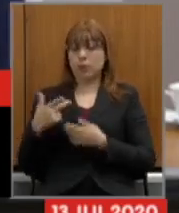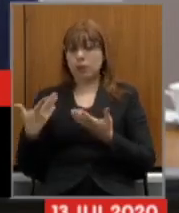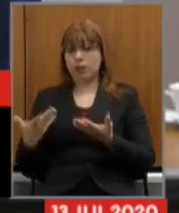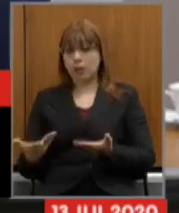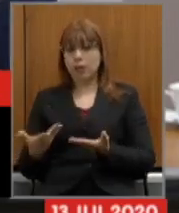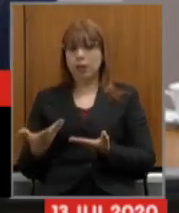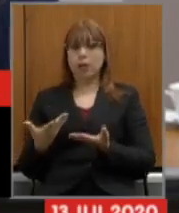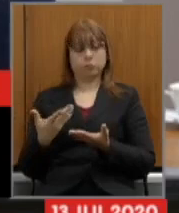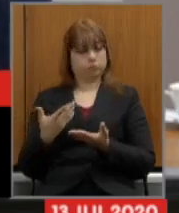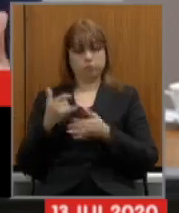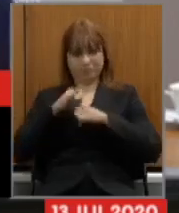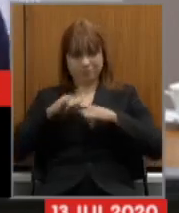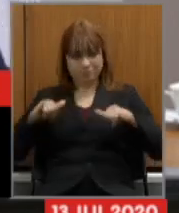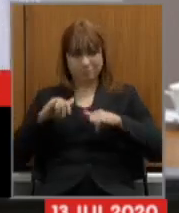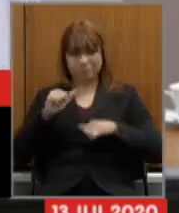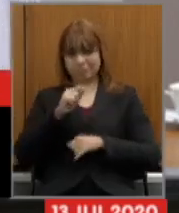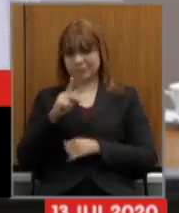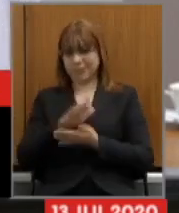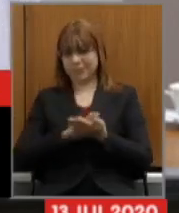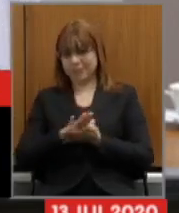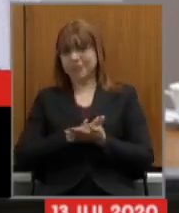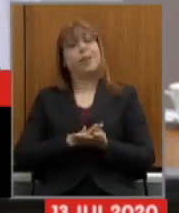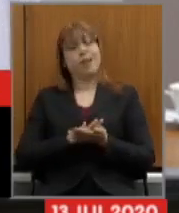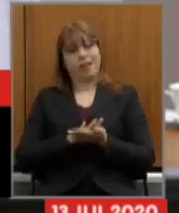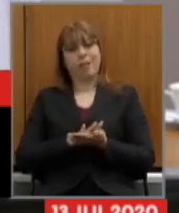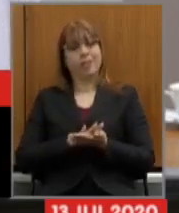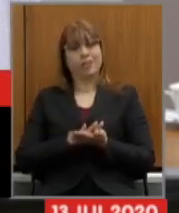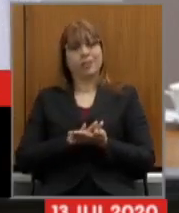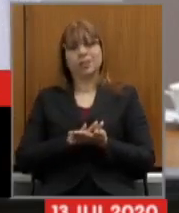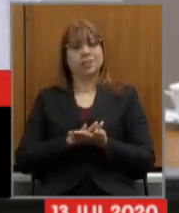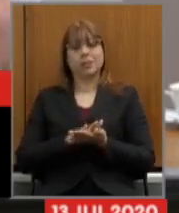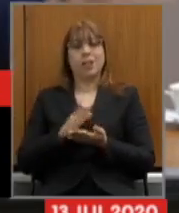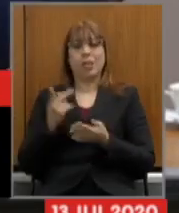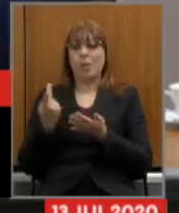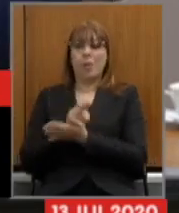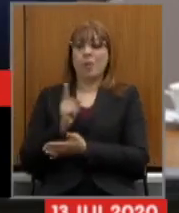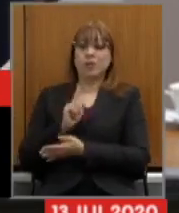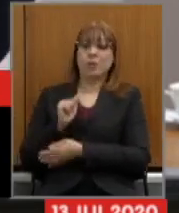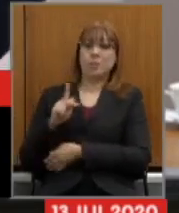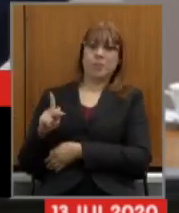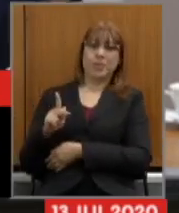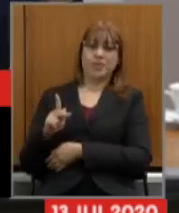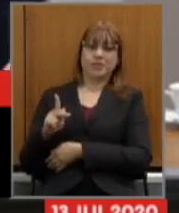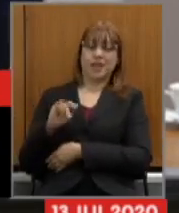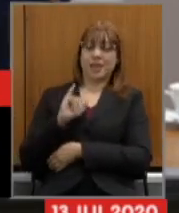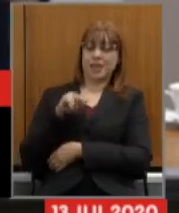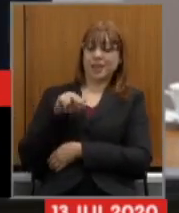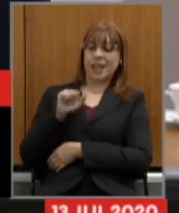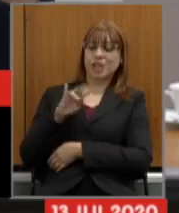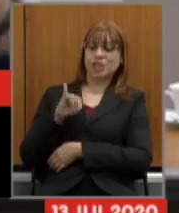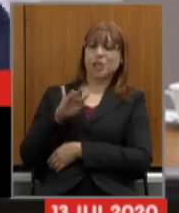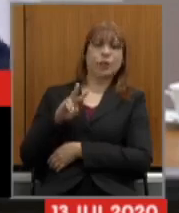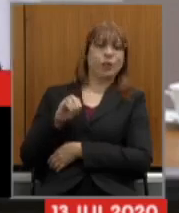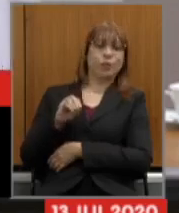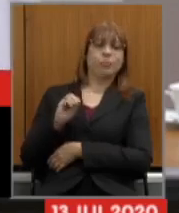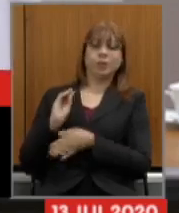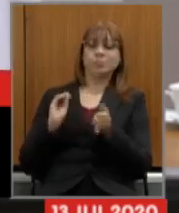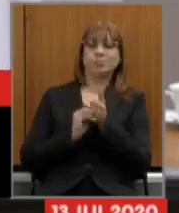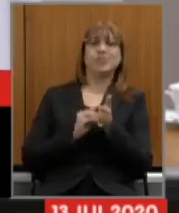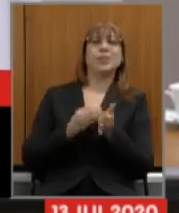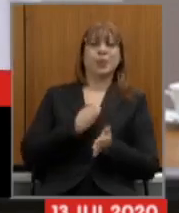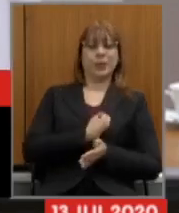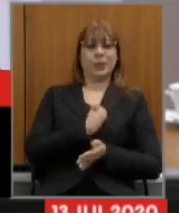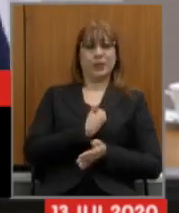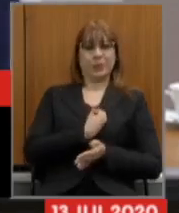sem a publicação ele não ia para a situação de inatividade ficava lá e constava na folha como se servidor